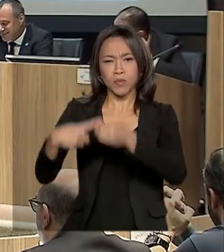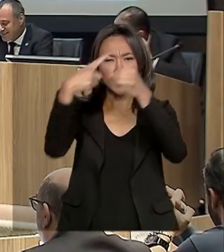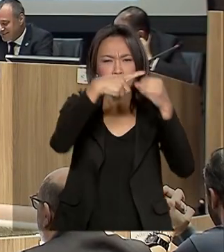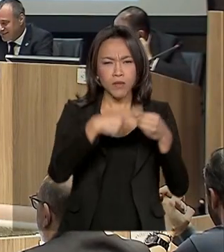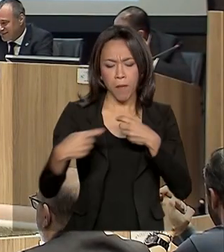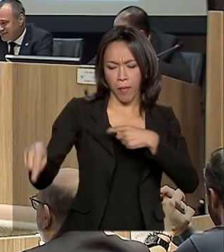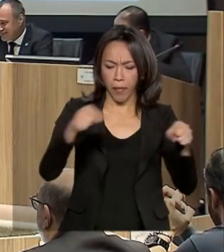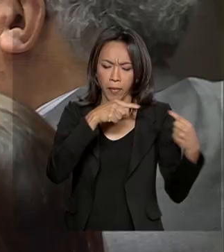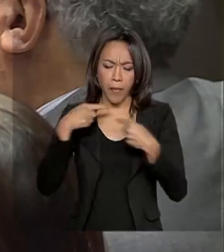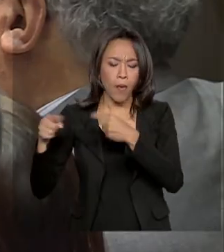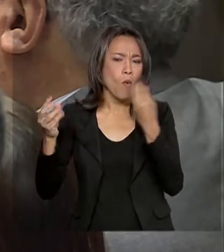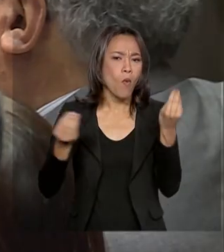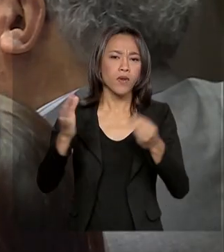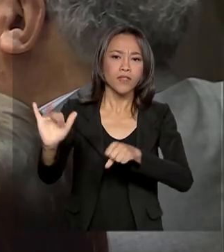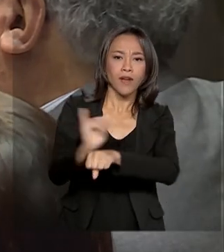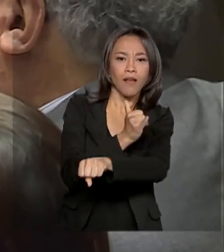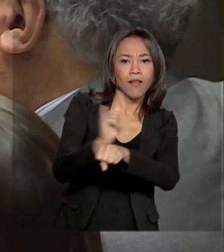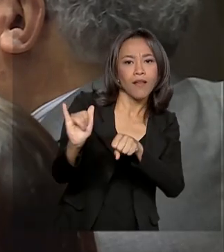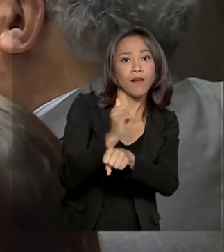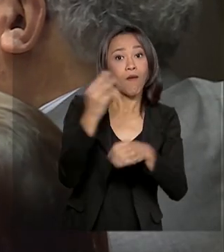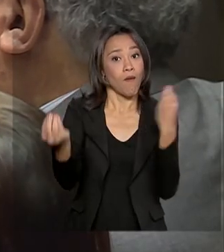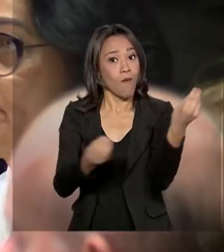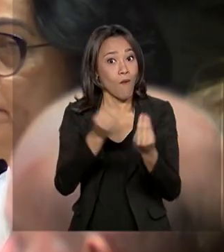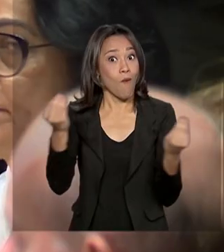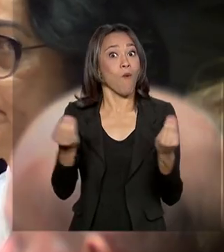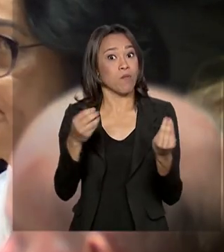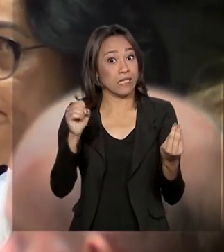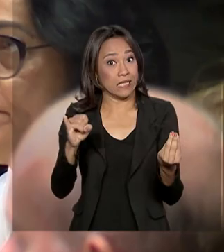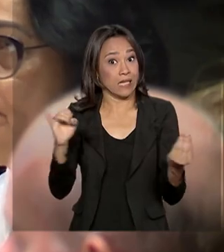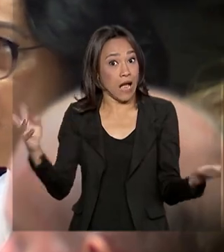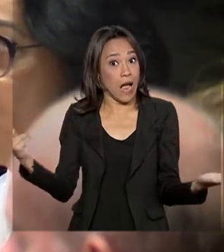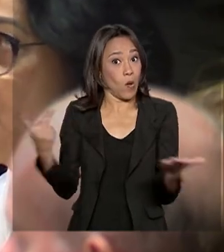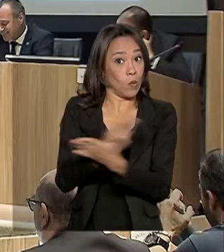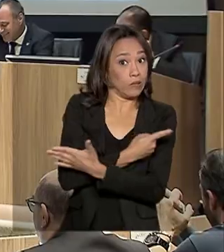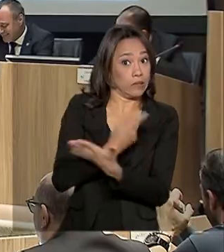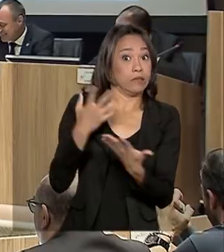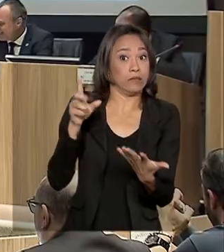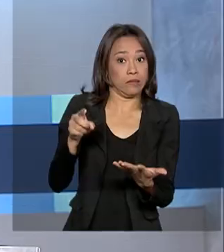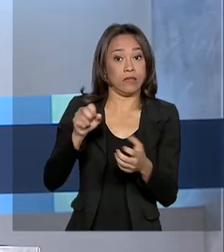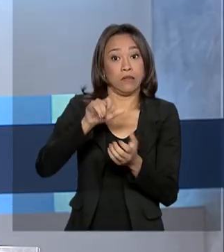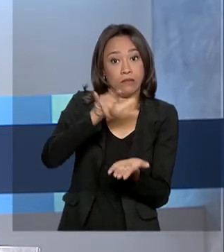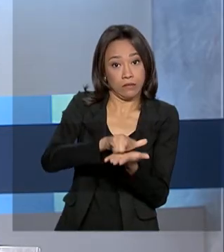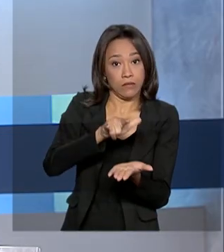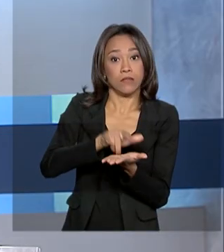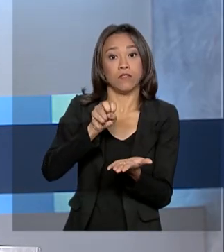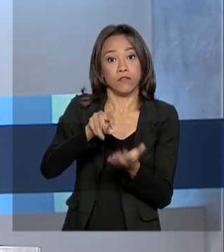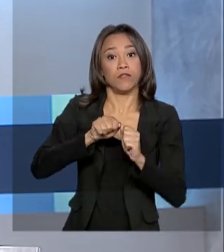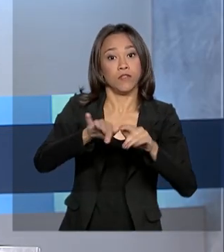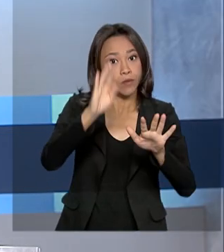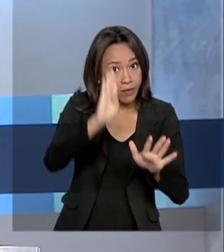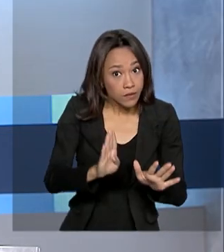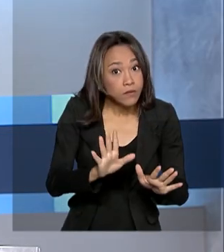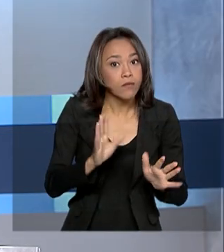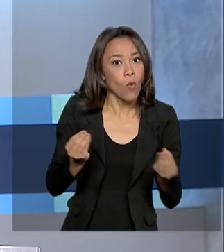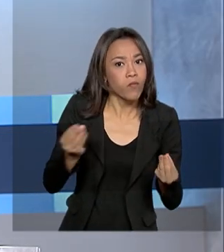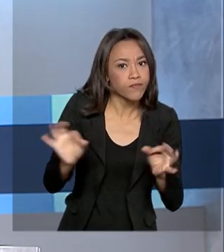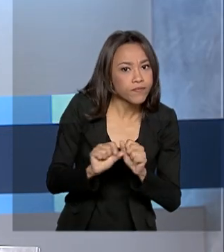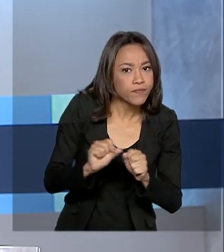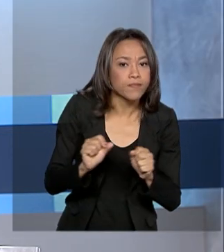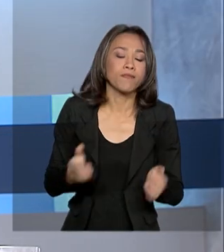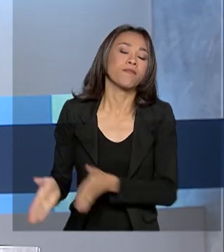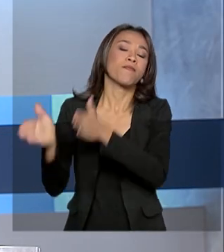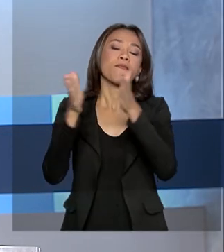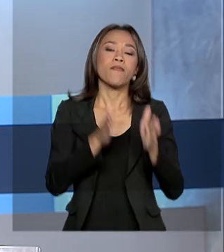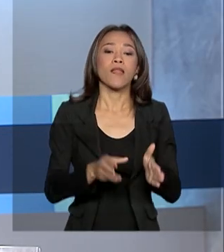medidas de proteção para juntos enfrentar possíveis casos de coronavírus. E veja também, inflação em